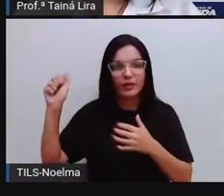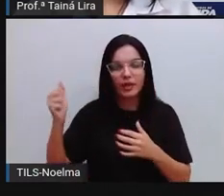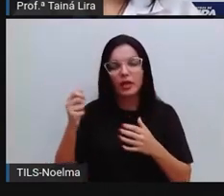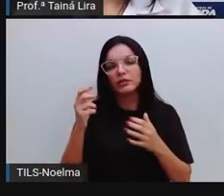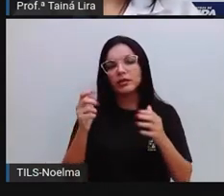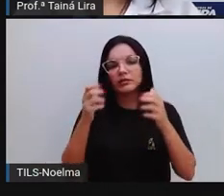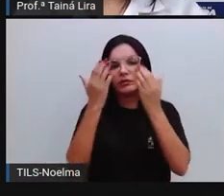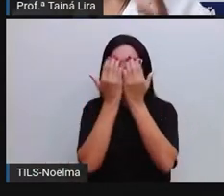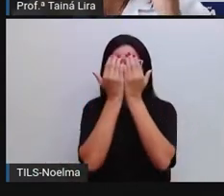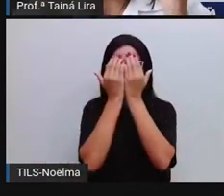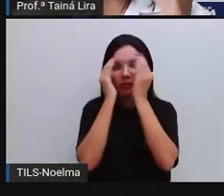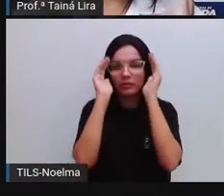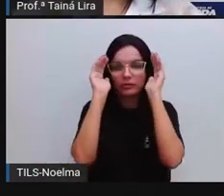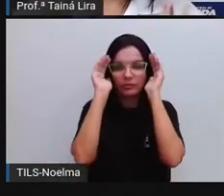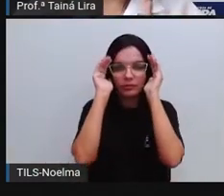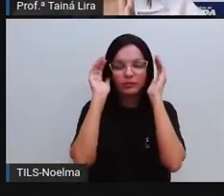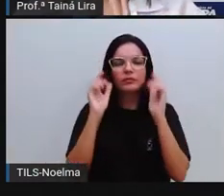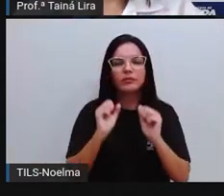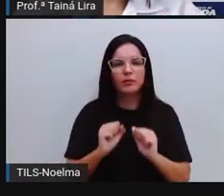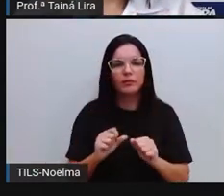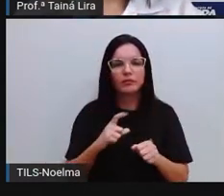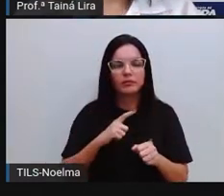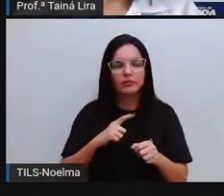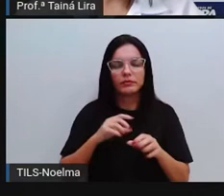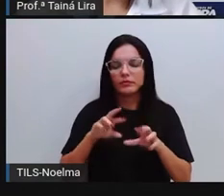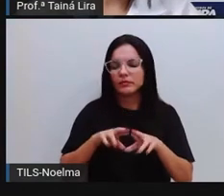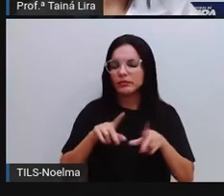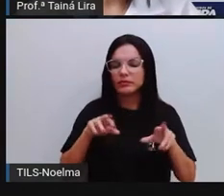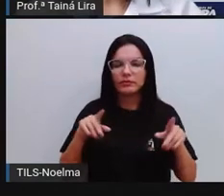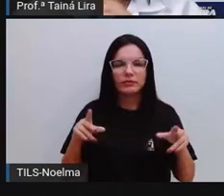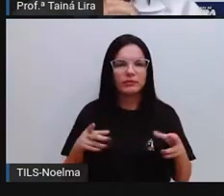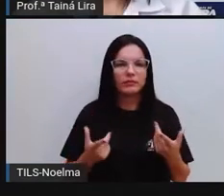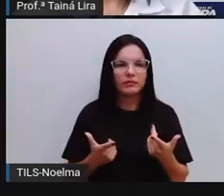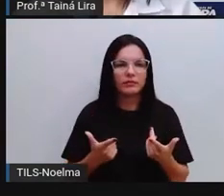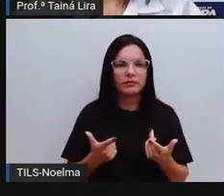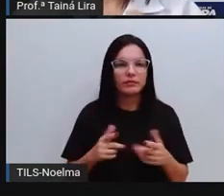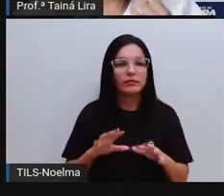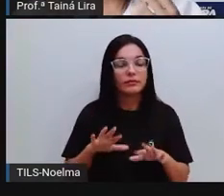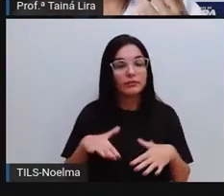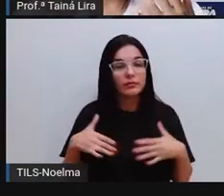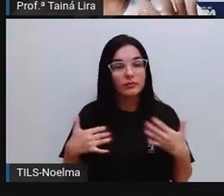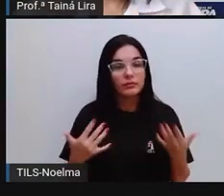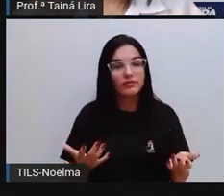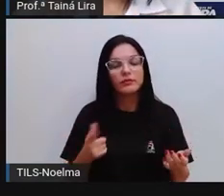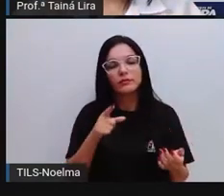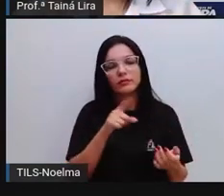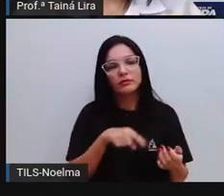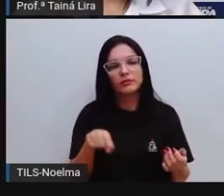estar fazendo formatos diferentes, enfim. E aí vai ficar